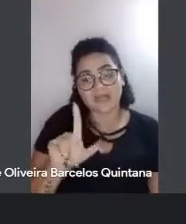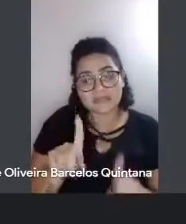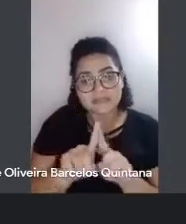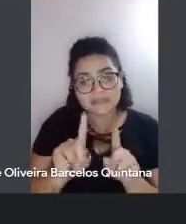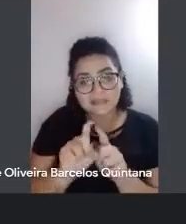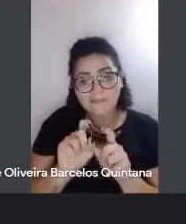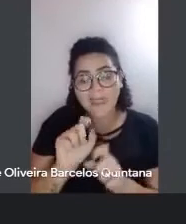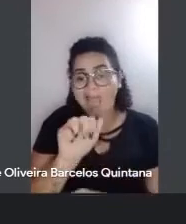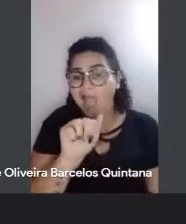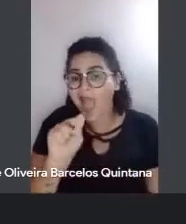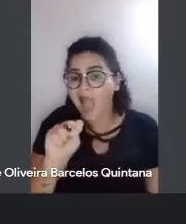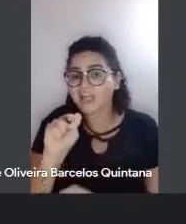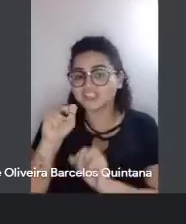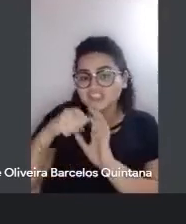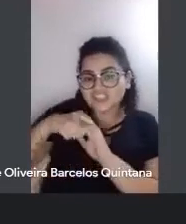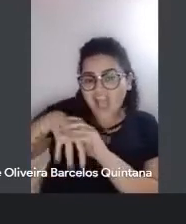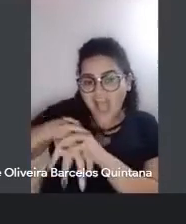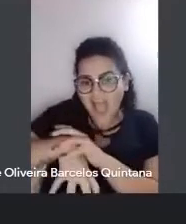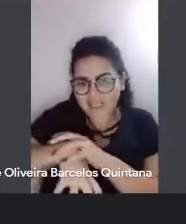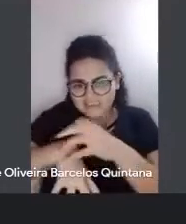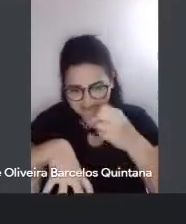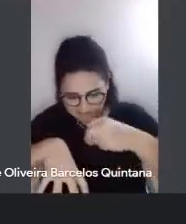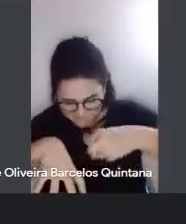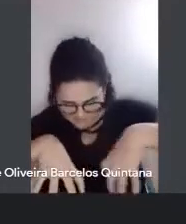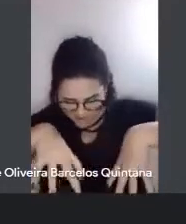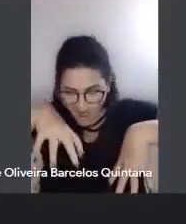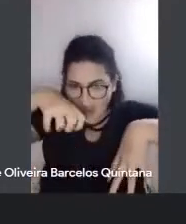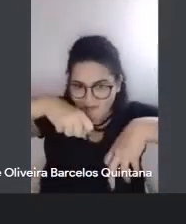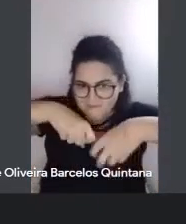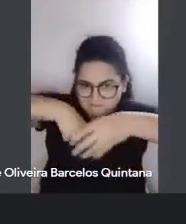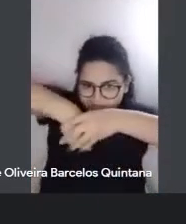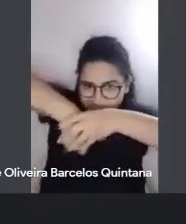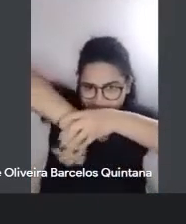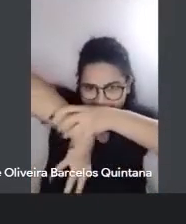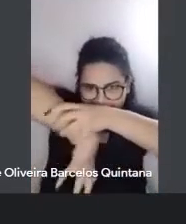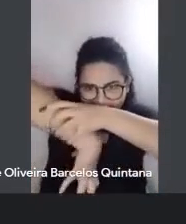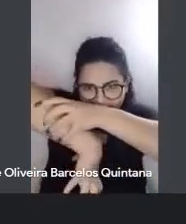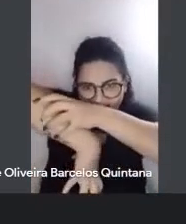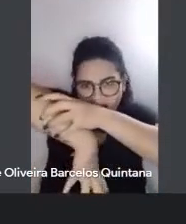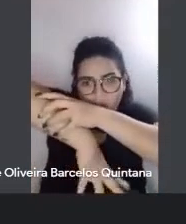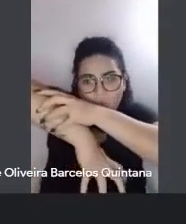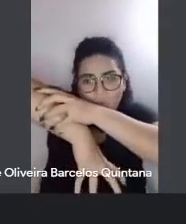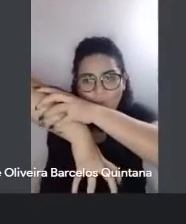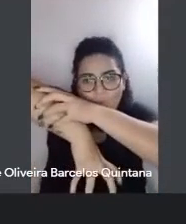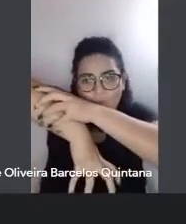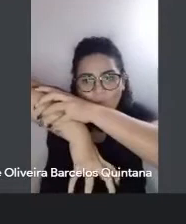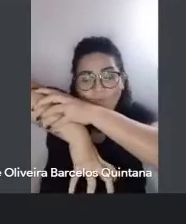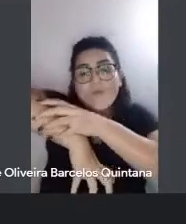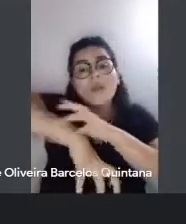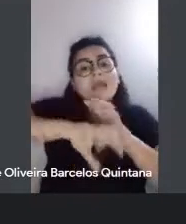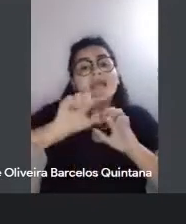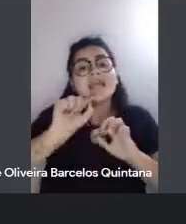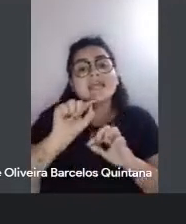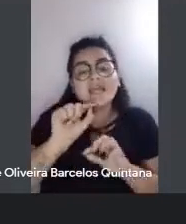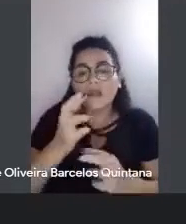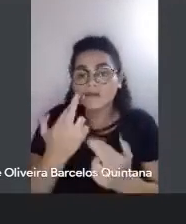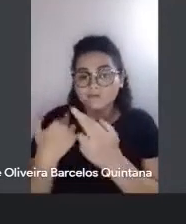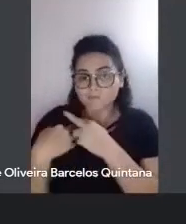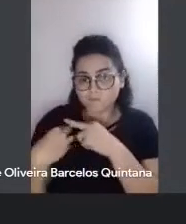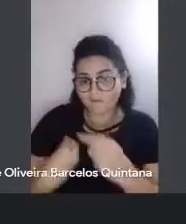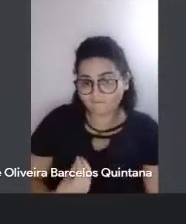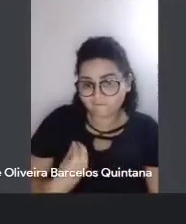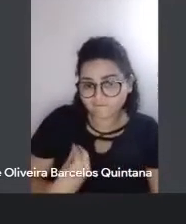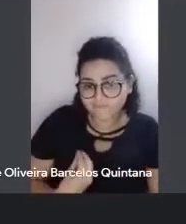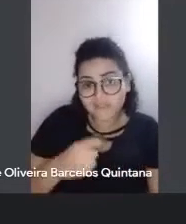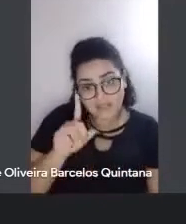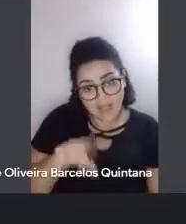raízes que se entrelaçam. Então, quem gera a vida é a mulher, é a mulher que está gerando tudo. Eu acho que